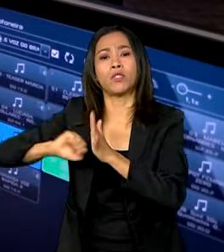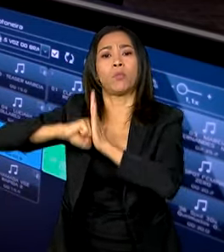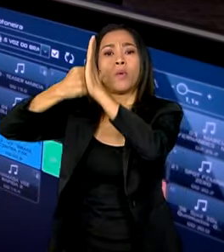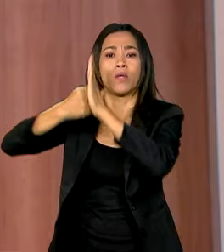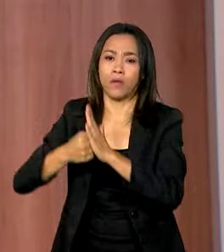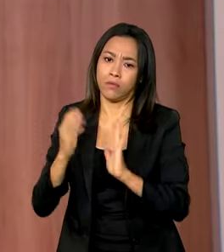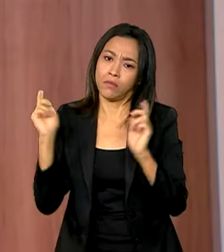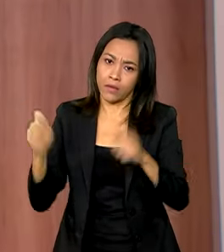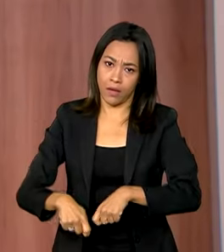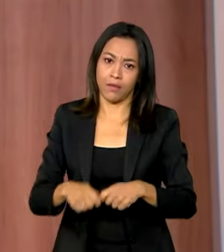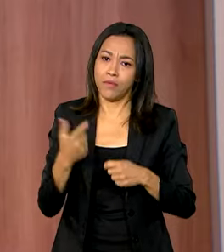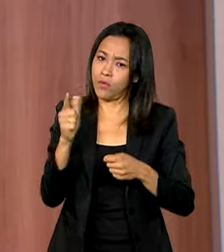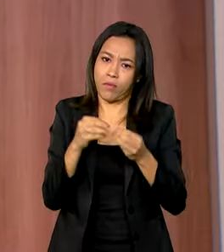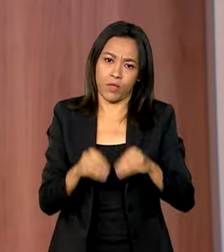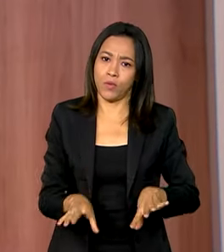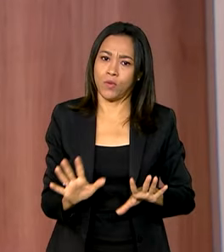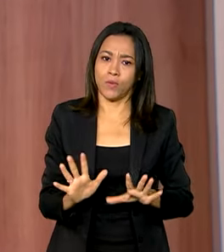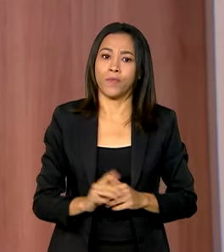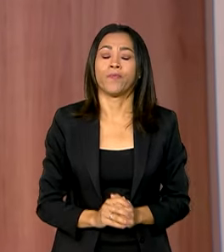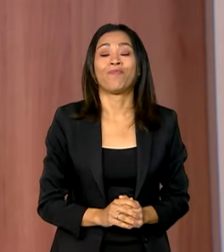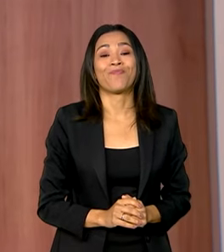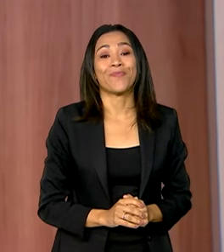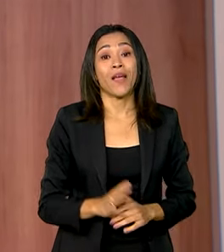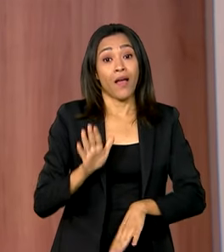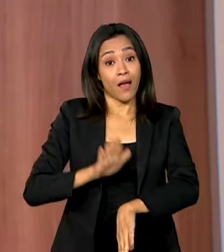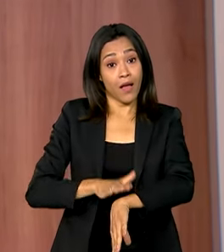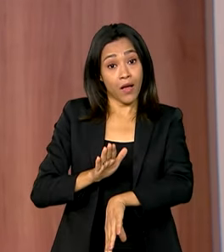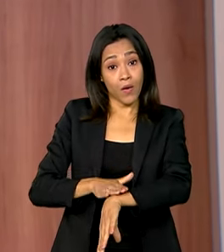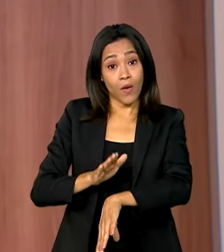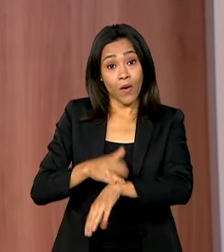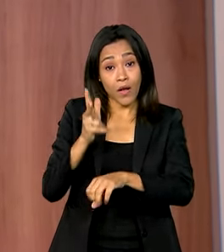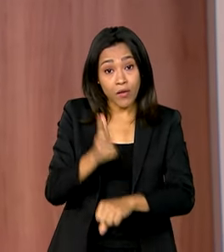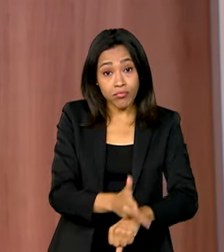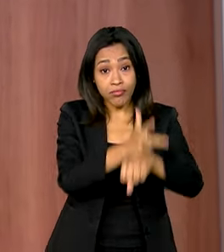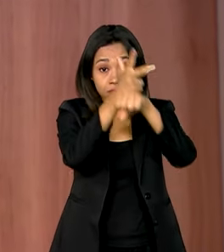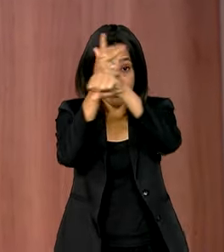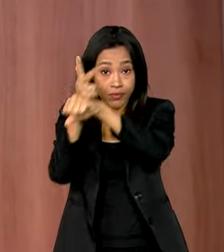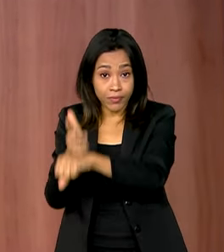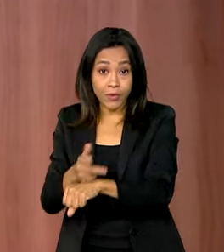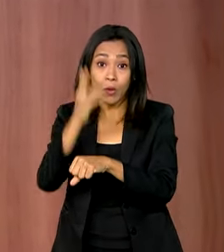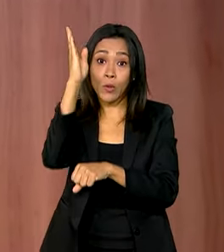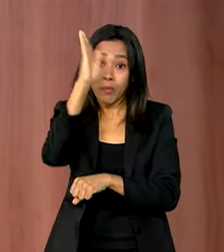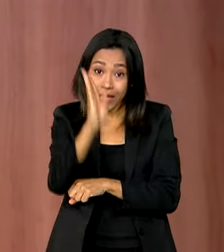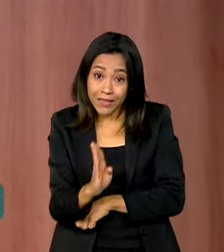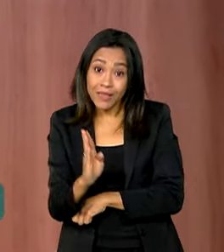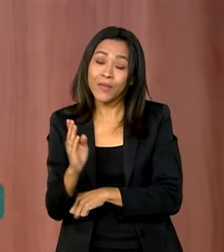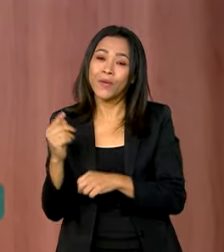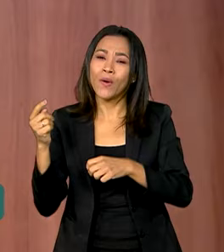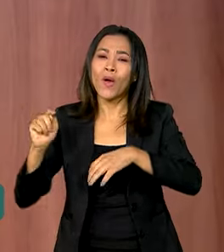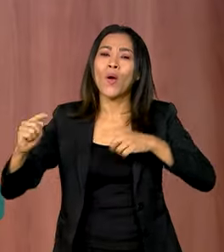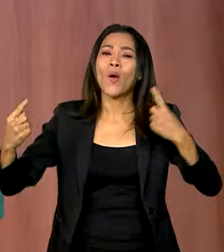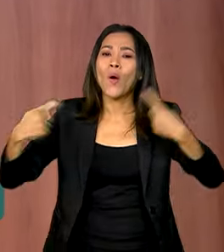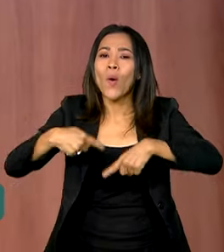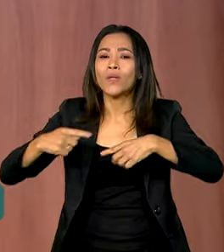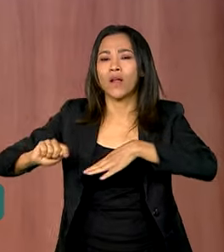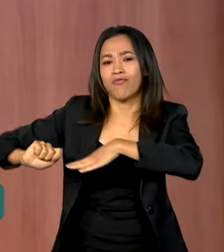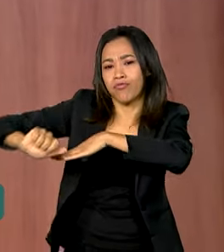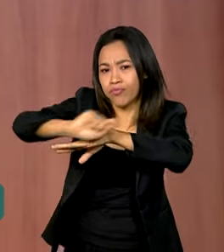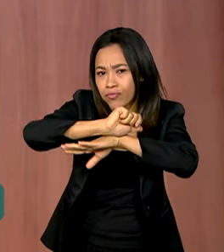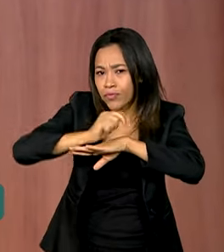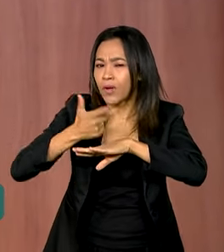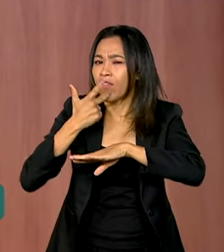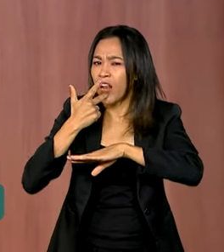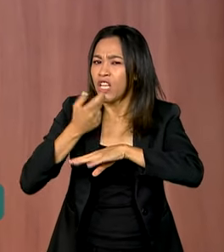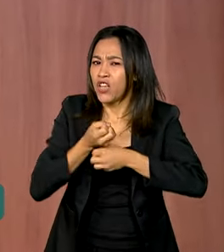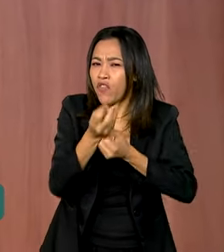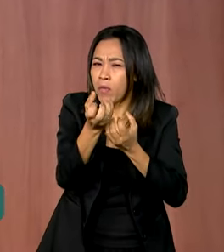maior prejuízo. Chegou a hora do nosso quadro Brasil contra a fake. Hoje, a gente mostra que informações falsas